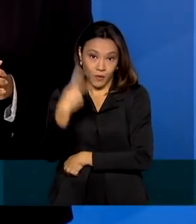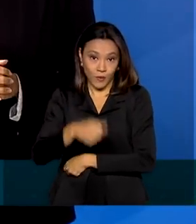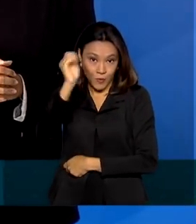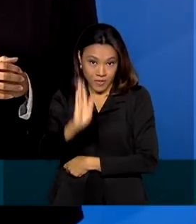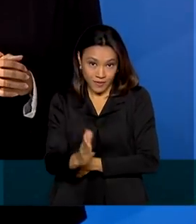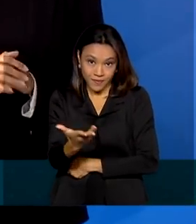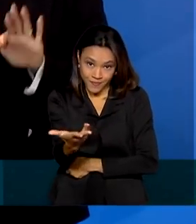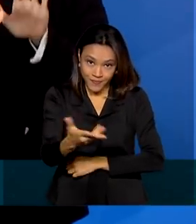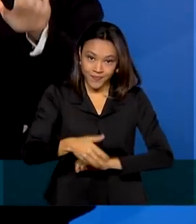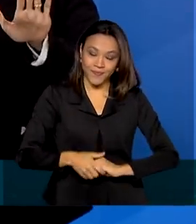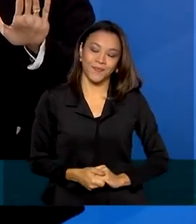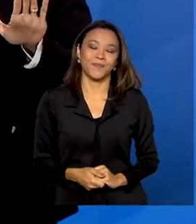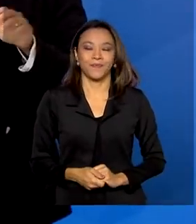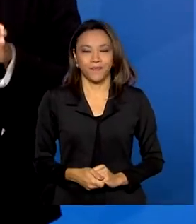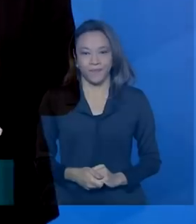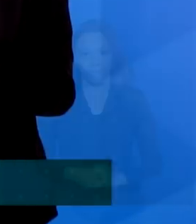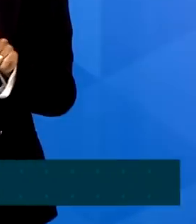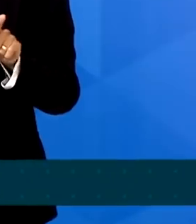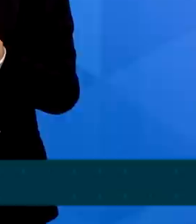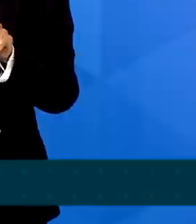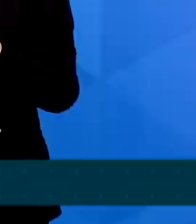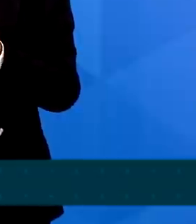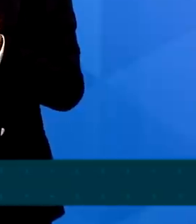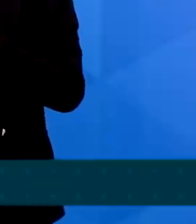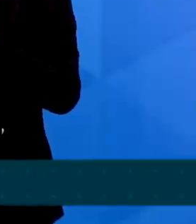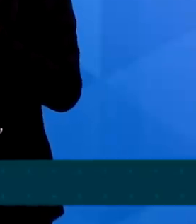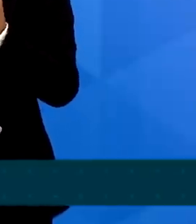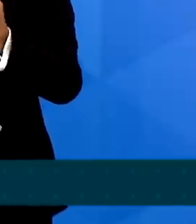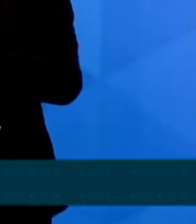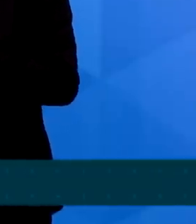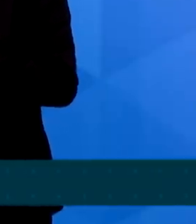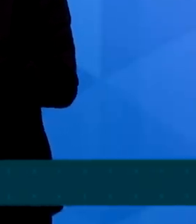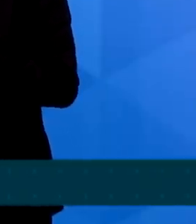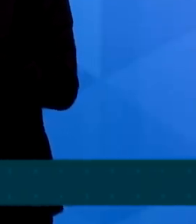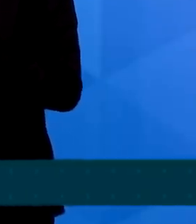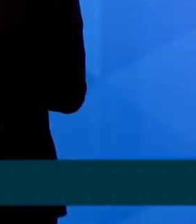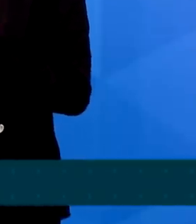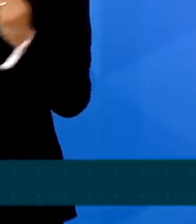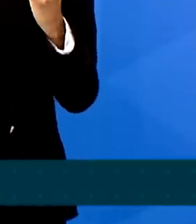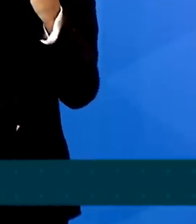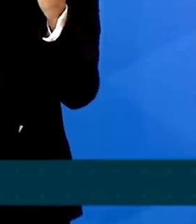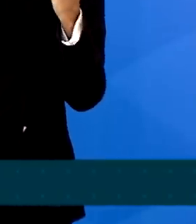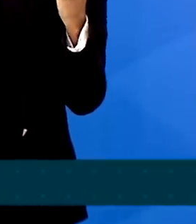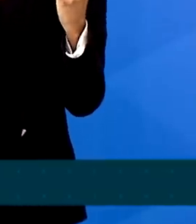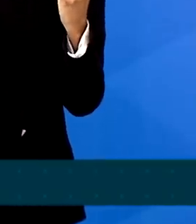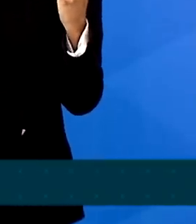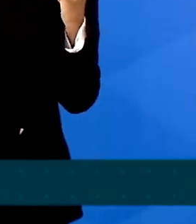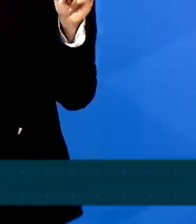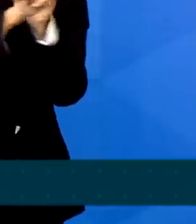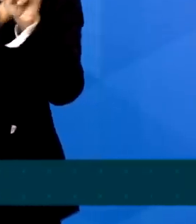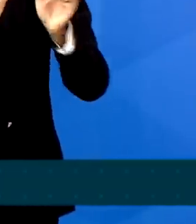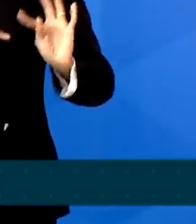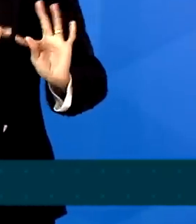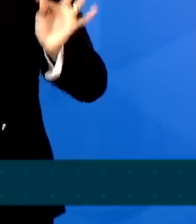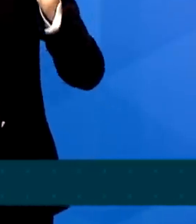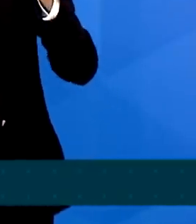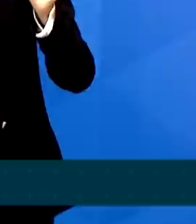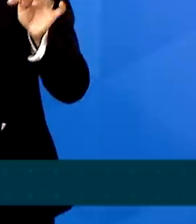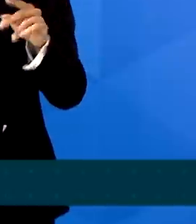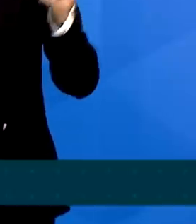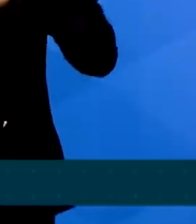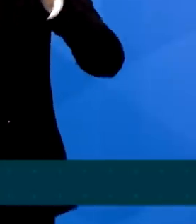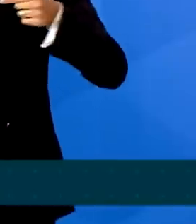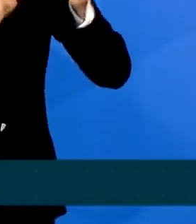notícia boa também é que dentro da encomenda tecnológica para a Fiocruz da AstraZeneca, a produção dos